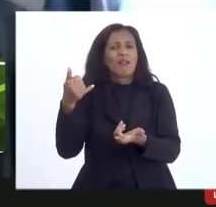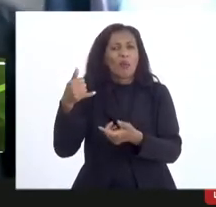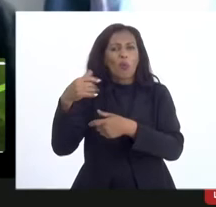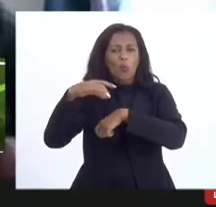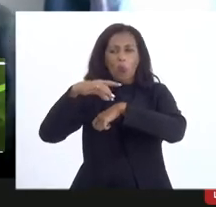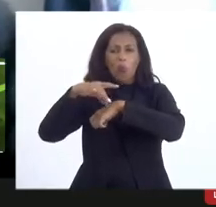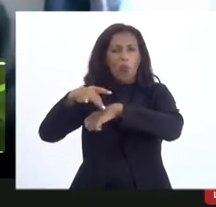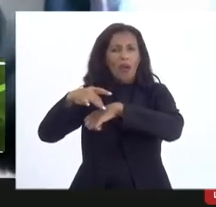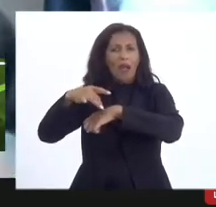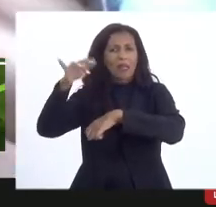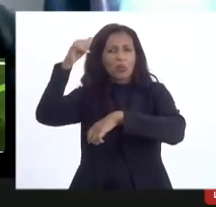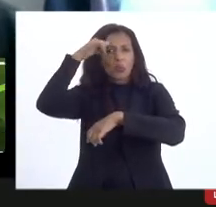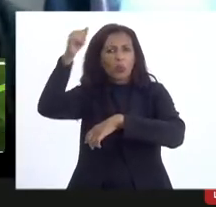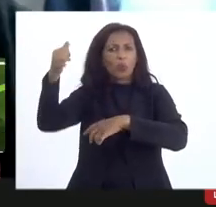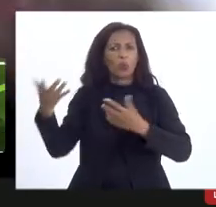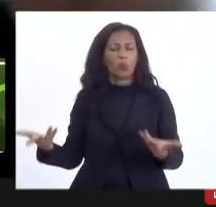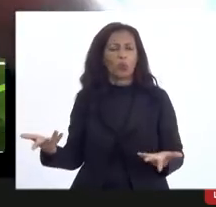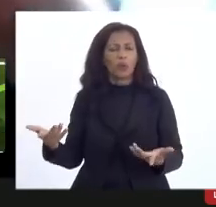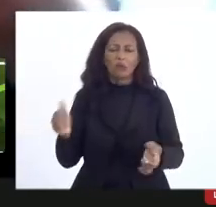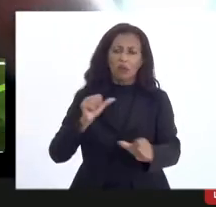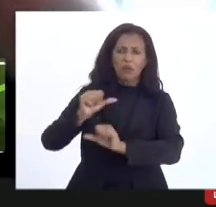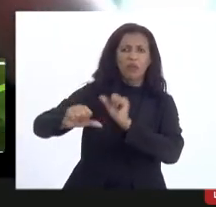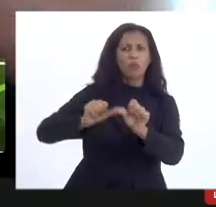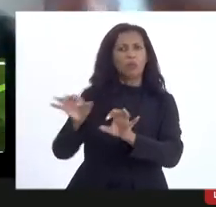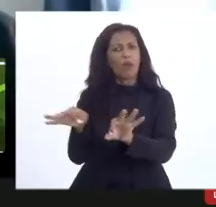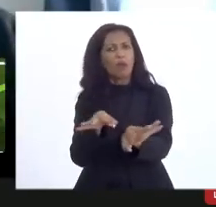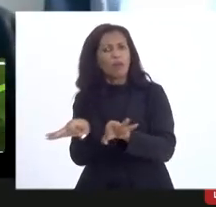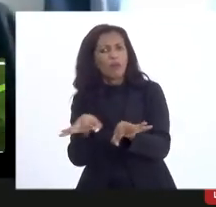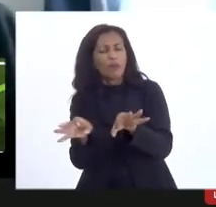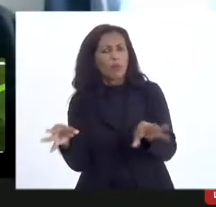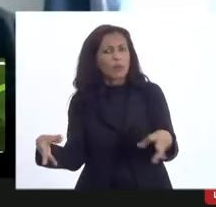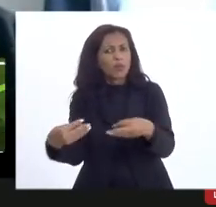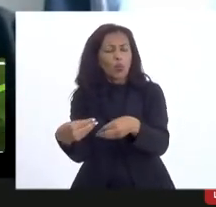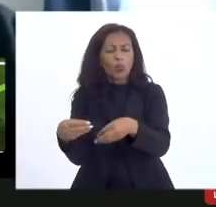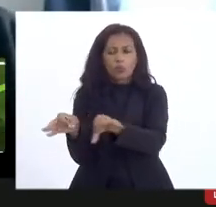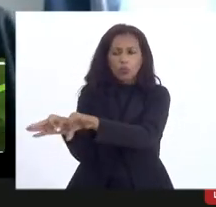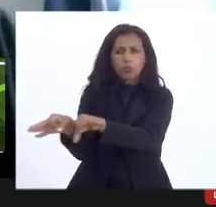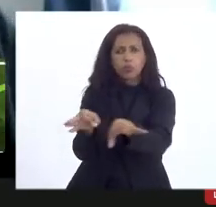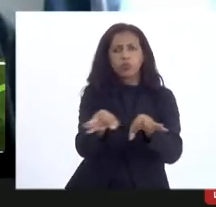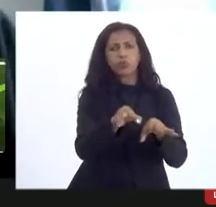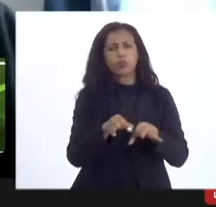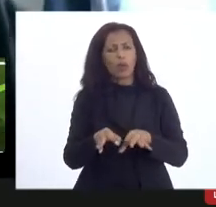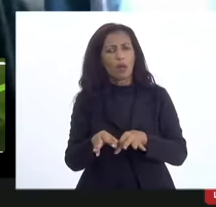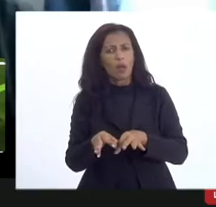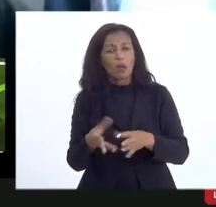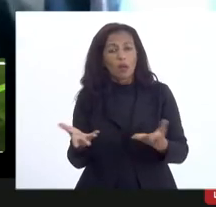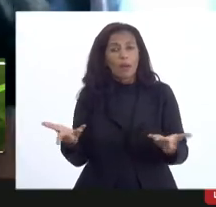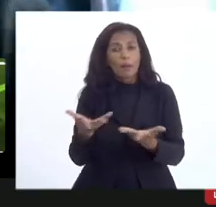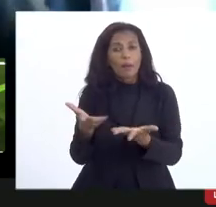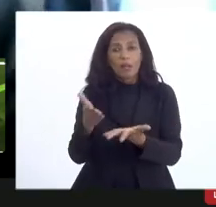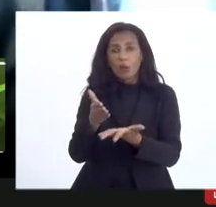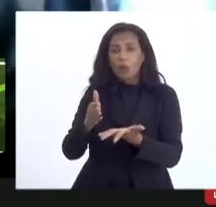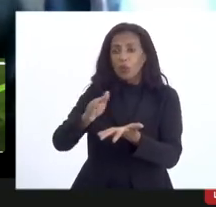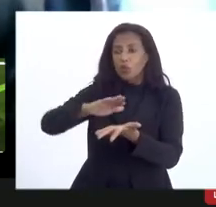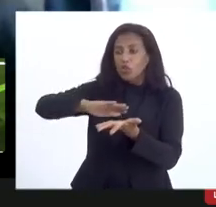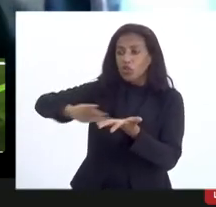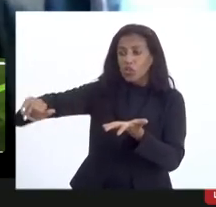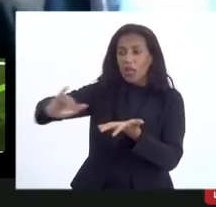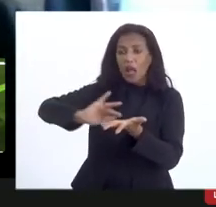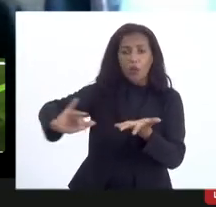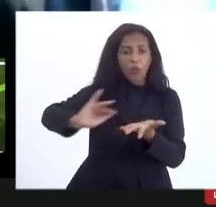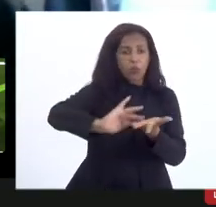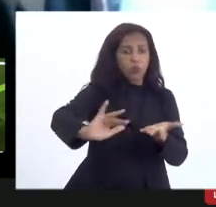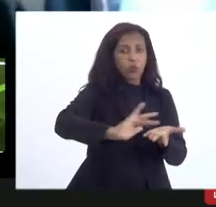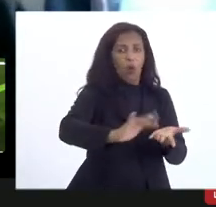a esse recurso a gente teve que mudar a forma toda de organizar isso para não excluir aqueles que eram até